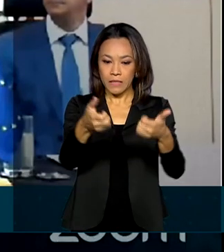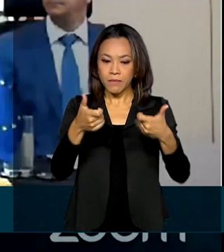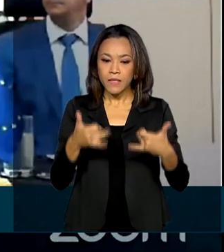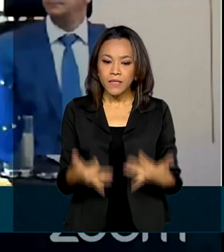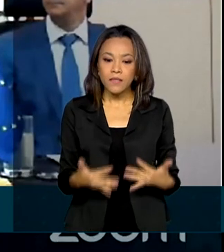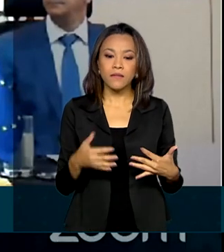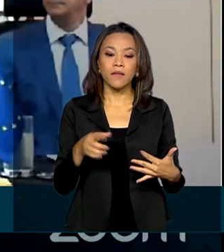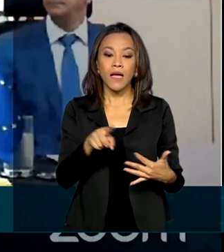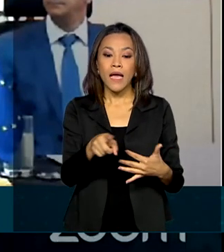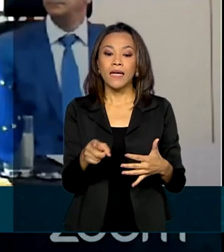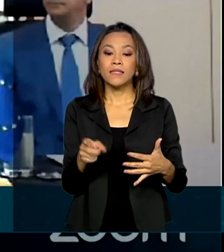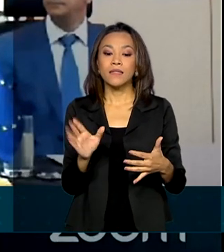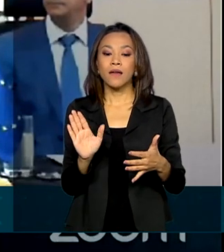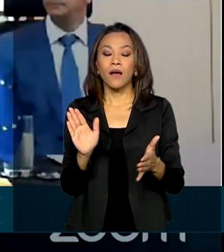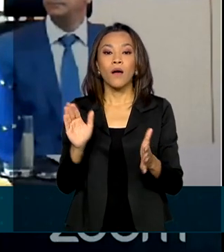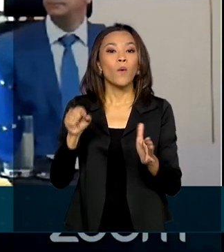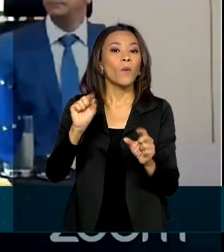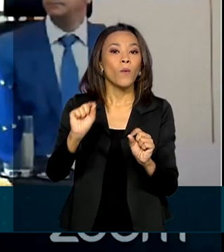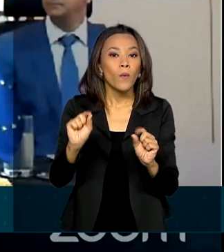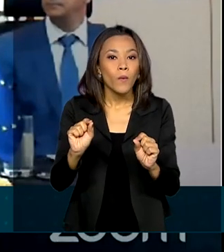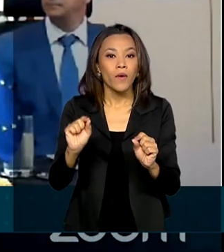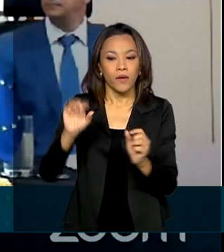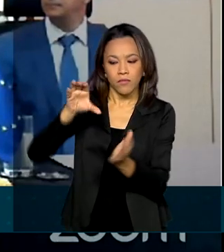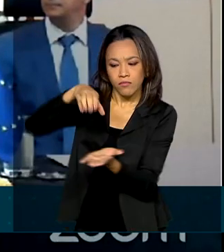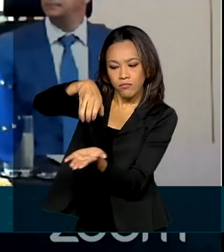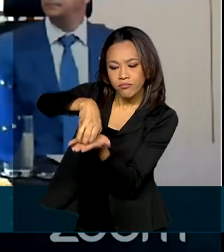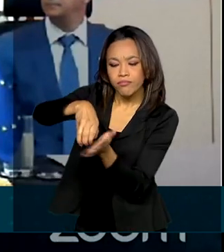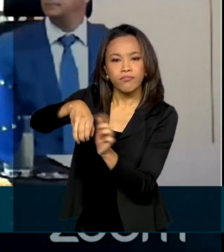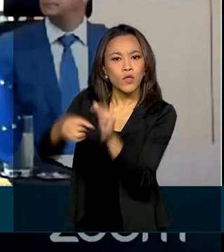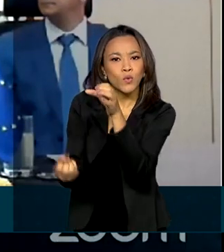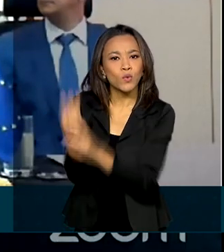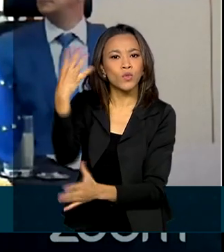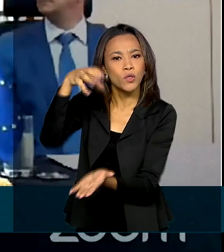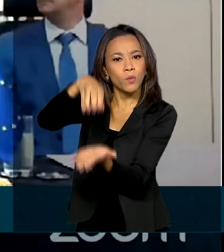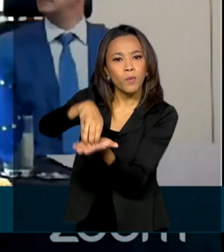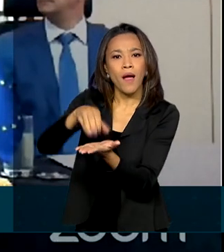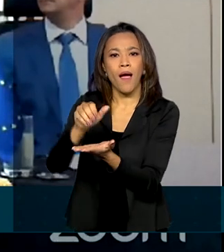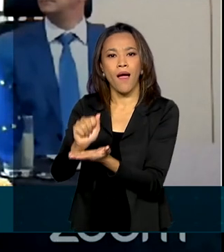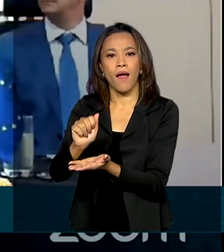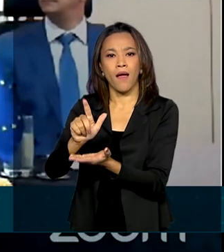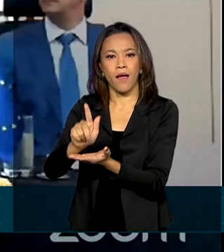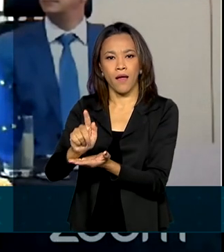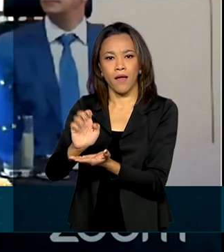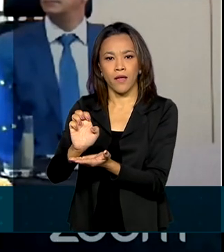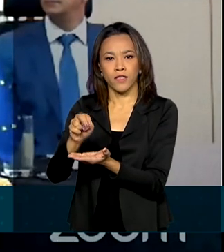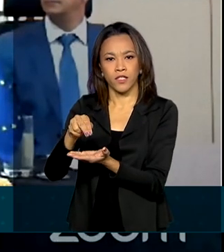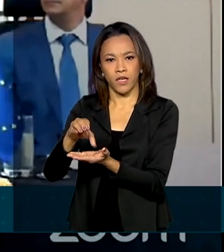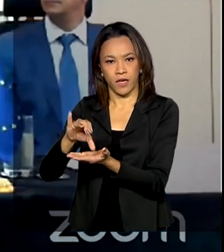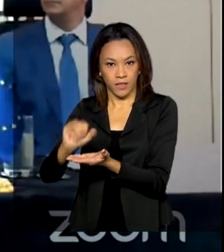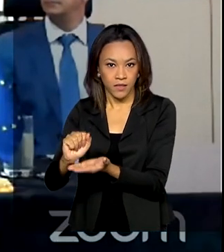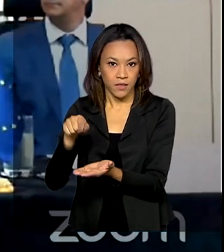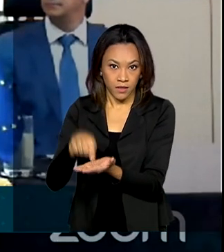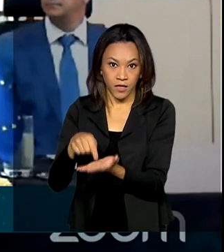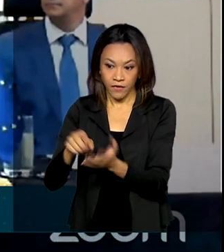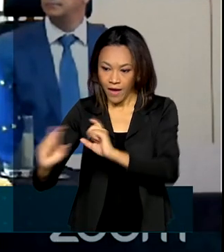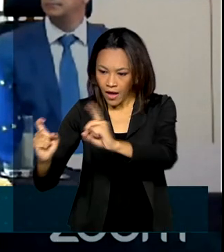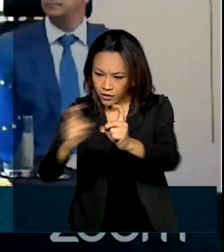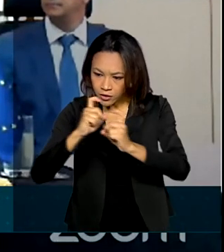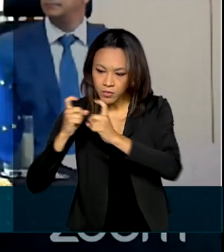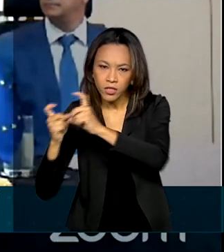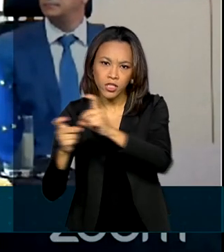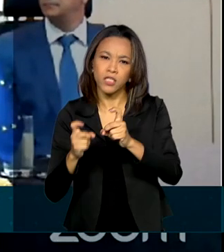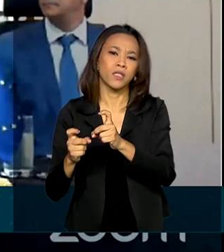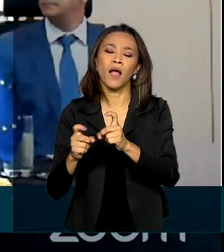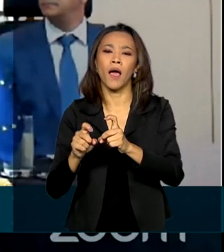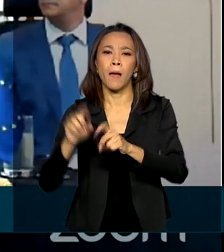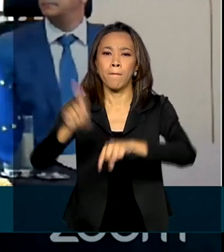dessa última conta, que é uma agência especializada em recuperação de ativos, e uma rede cooperativa